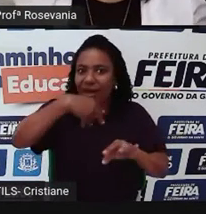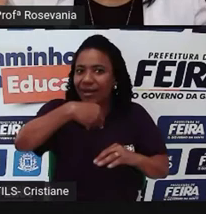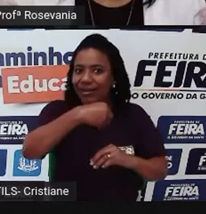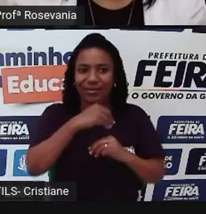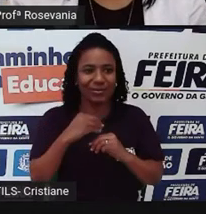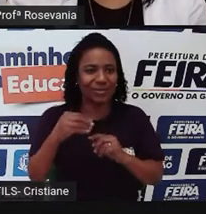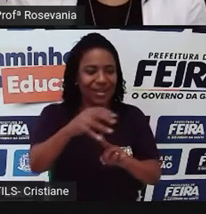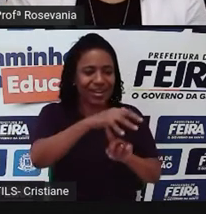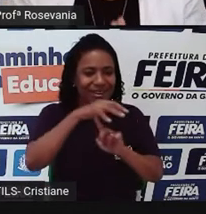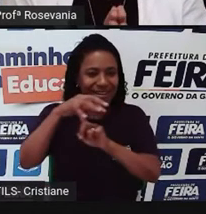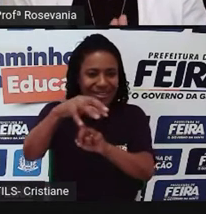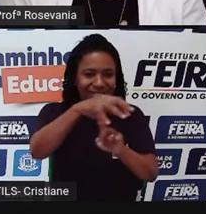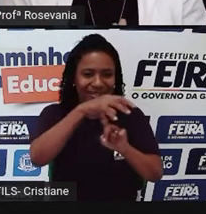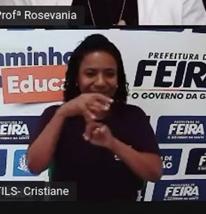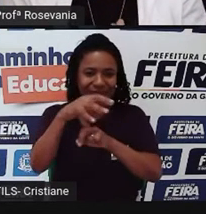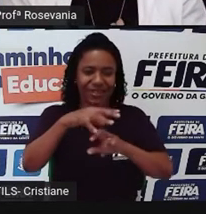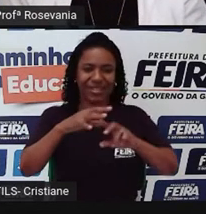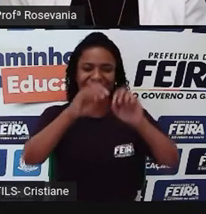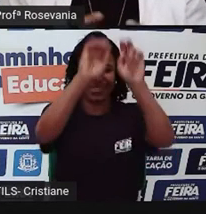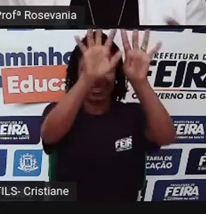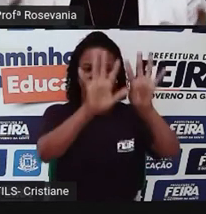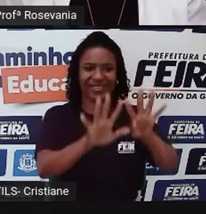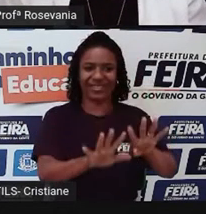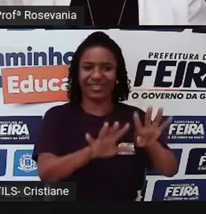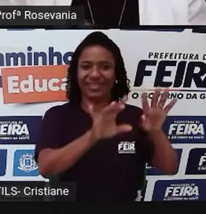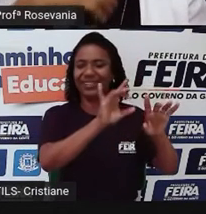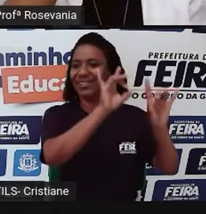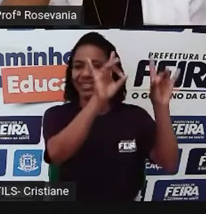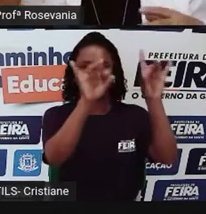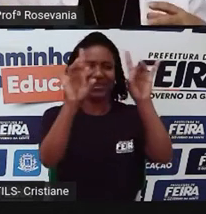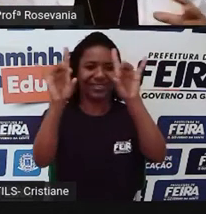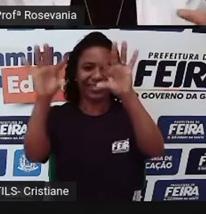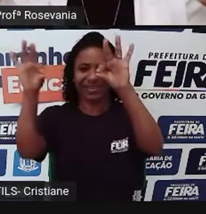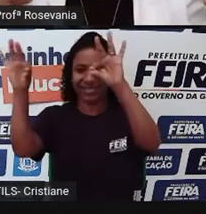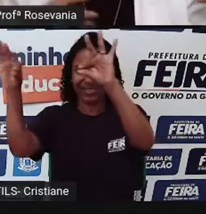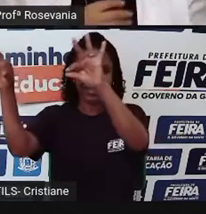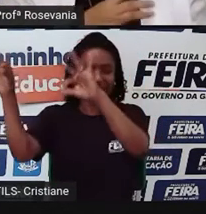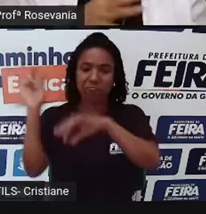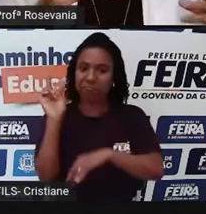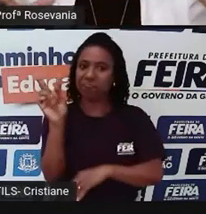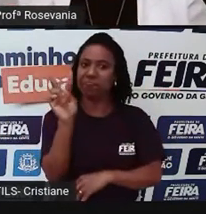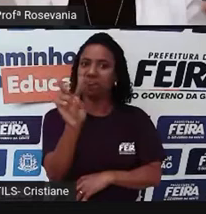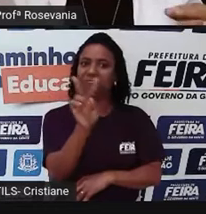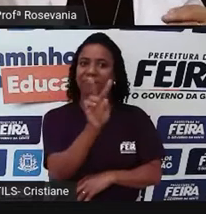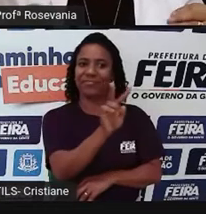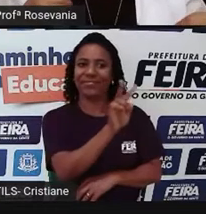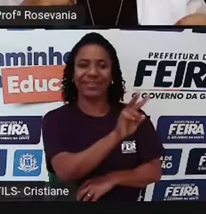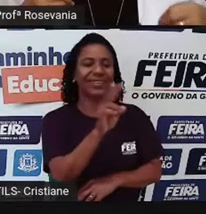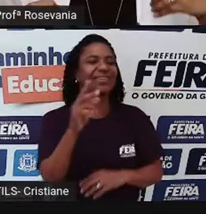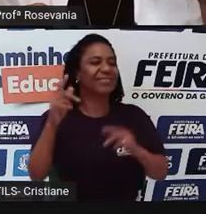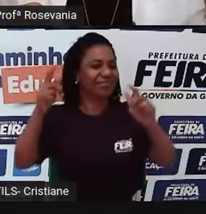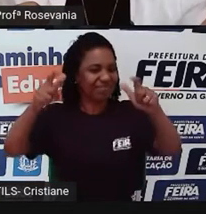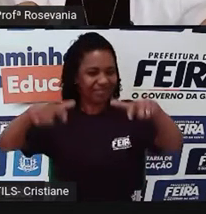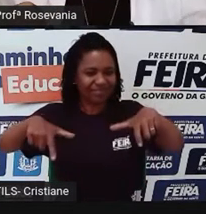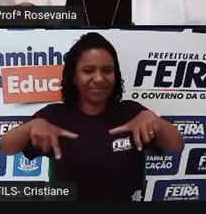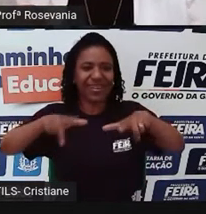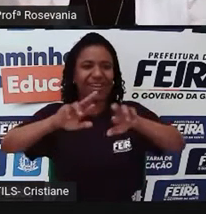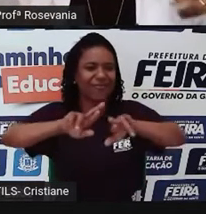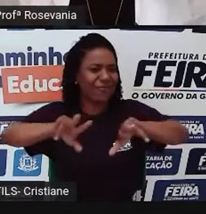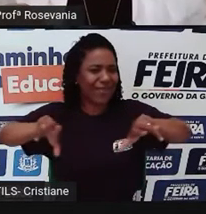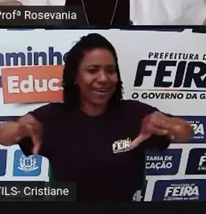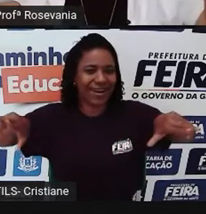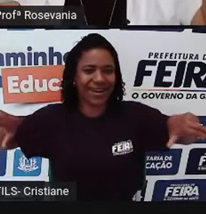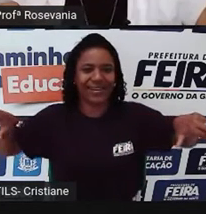agregam tudo ali, né, naquele mesmo lugar, claro que com setores diferentes, que tem a parte dos